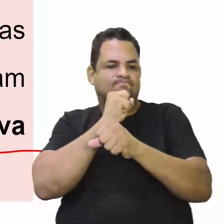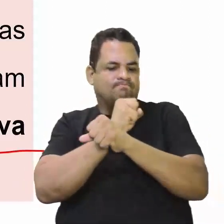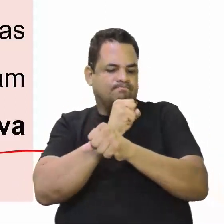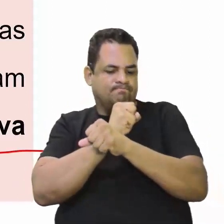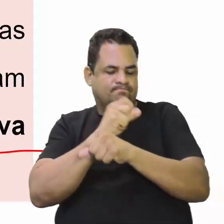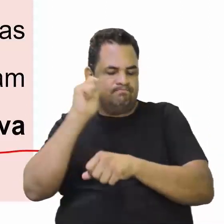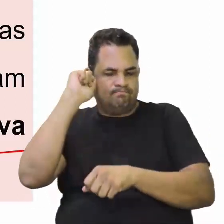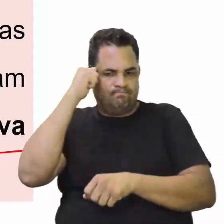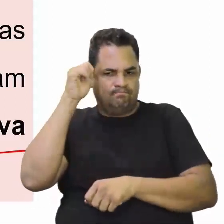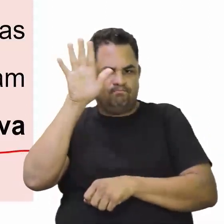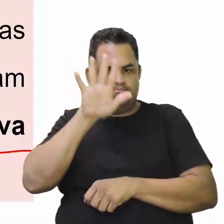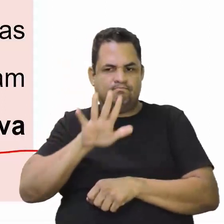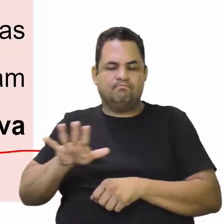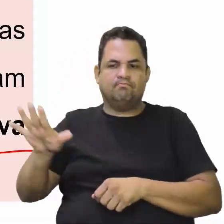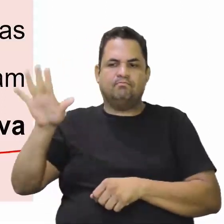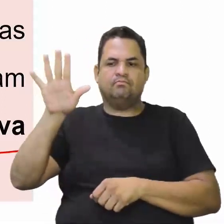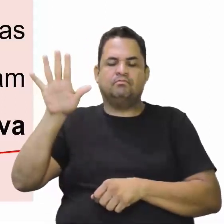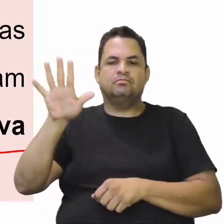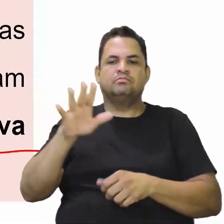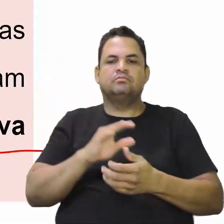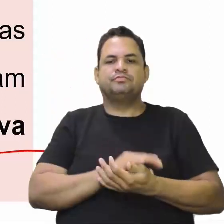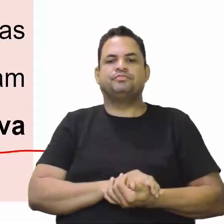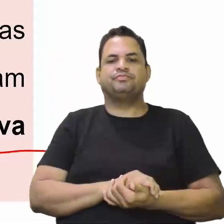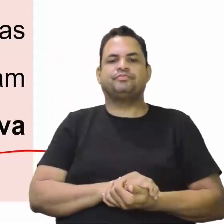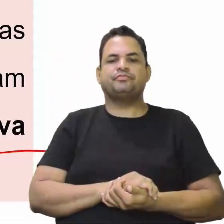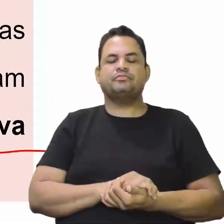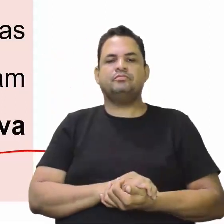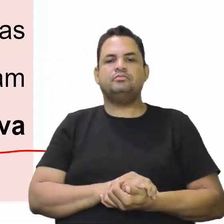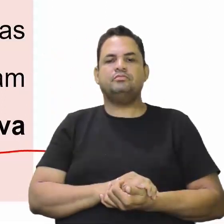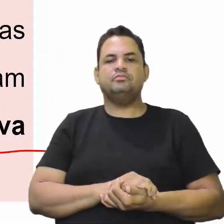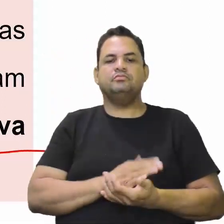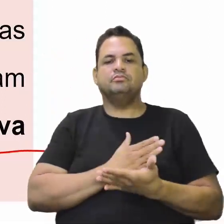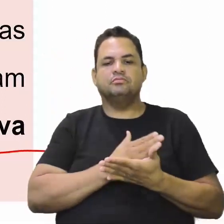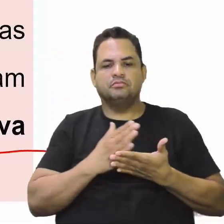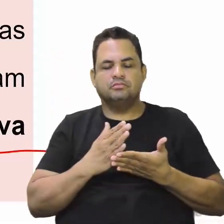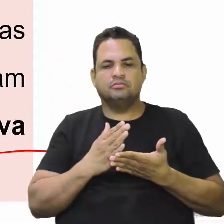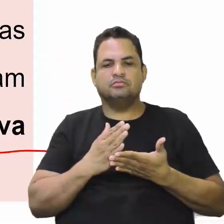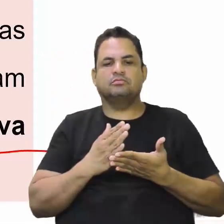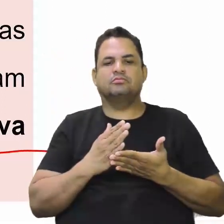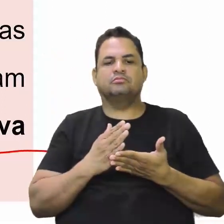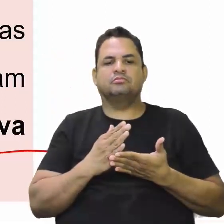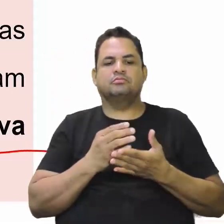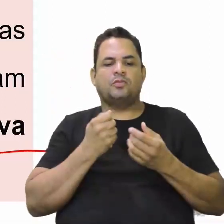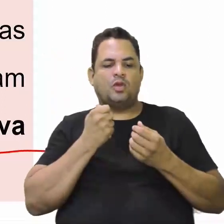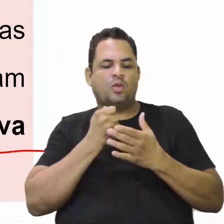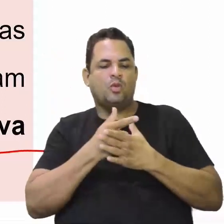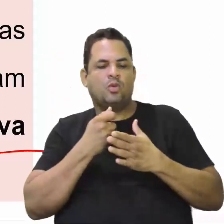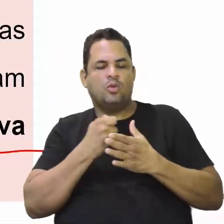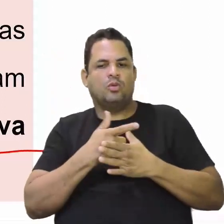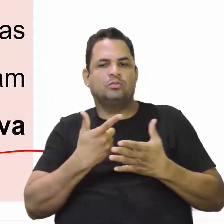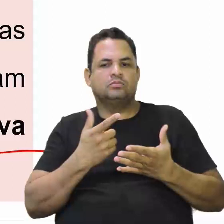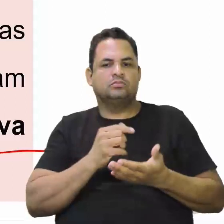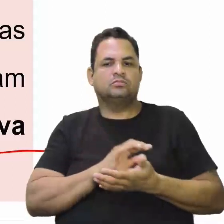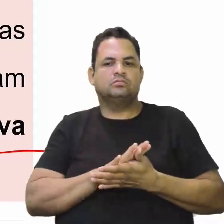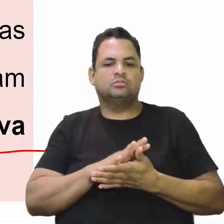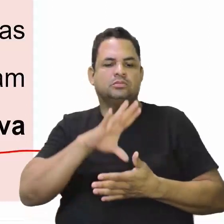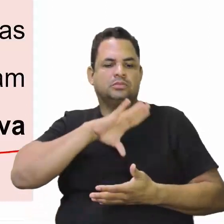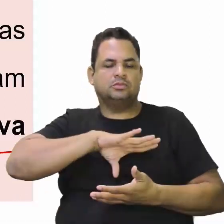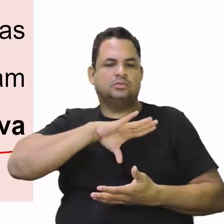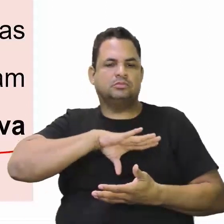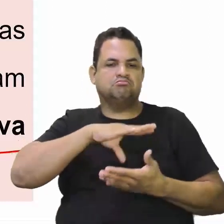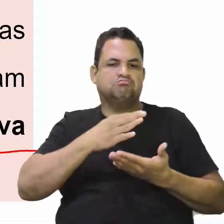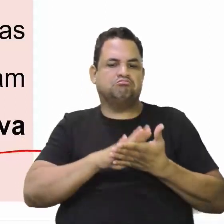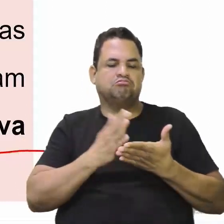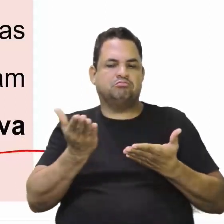de obra escrava africana. Aí eles começam a comprar, até dos portugueses,